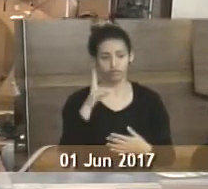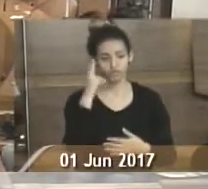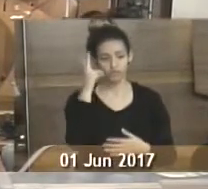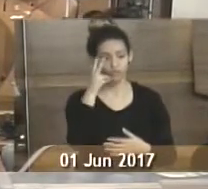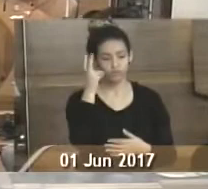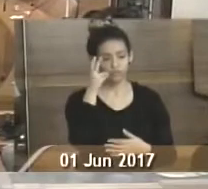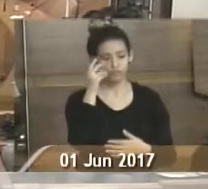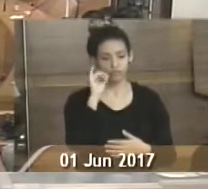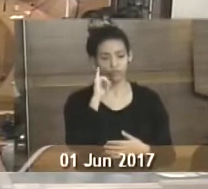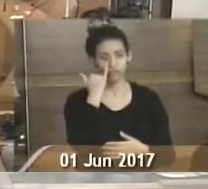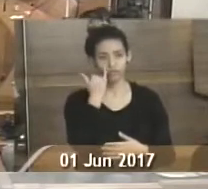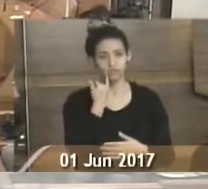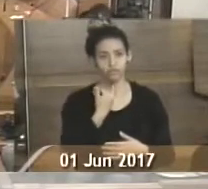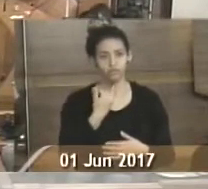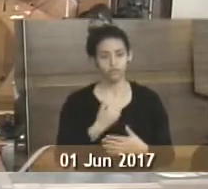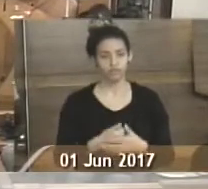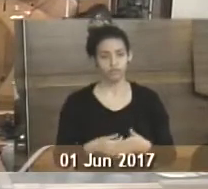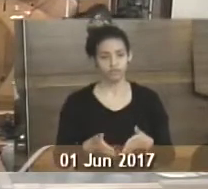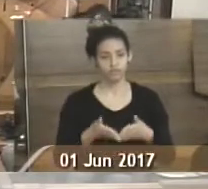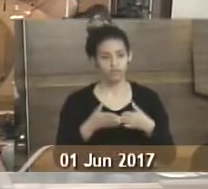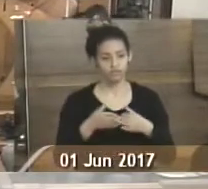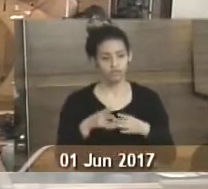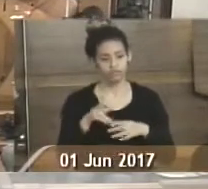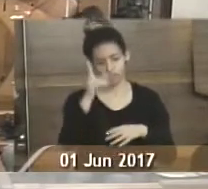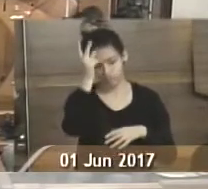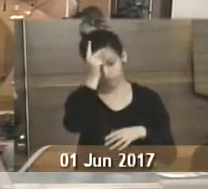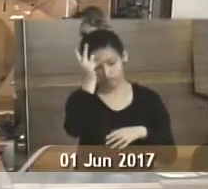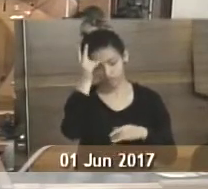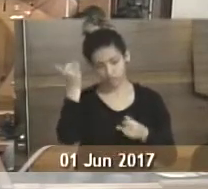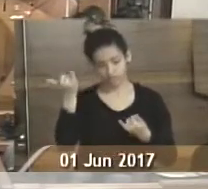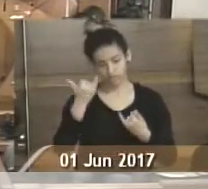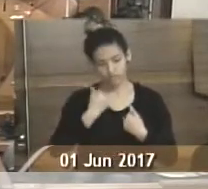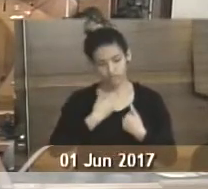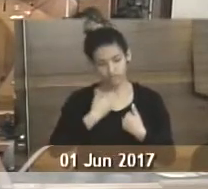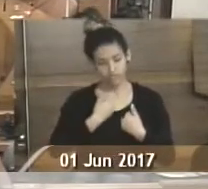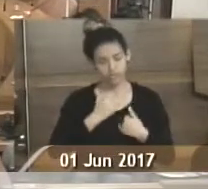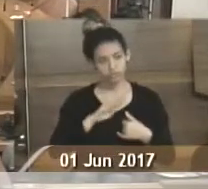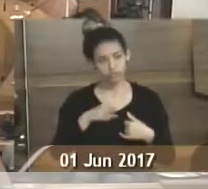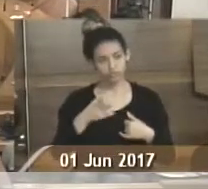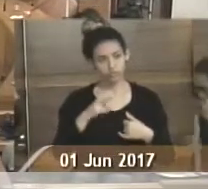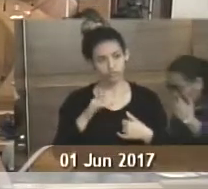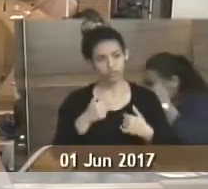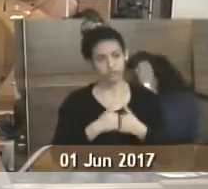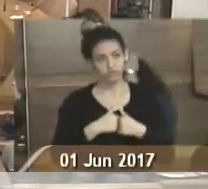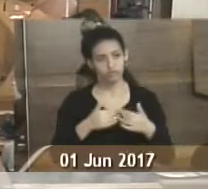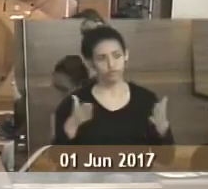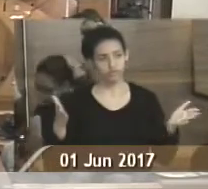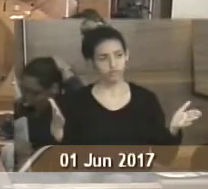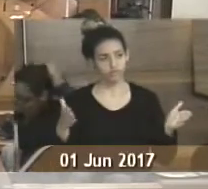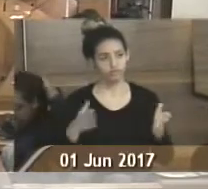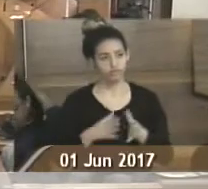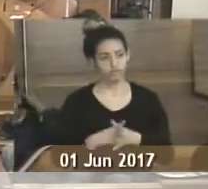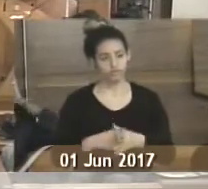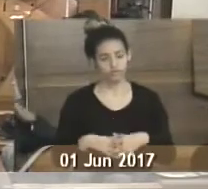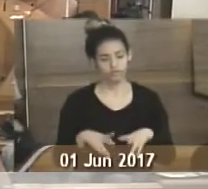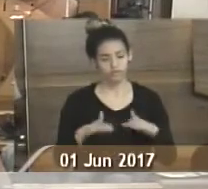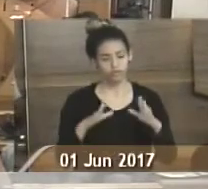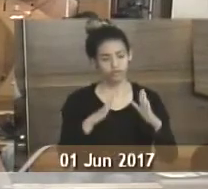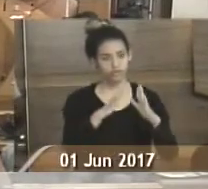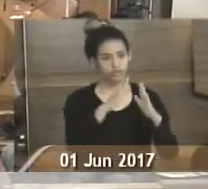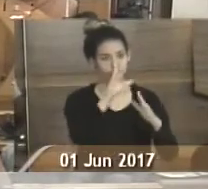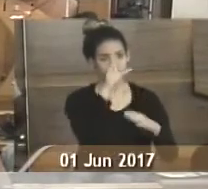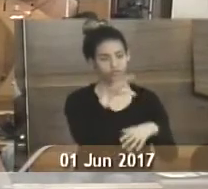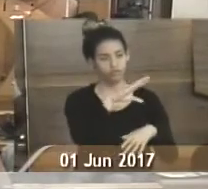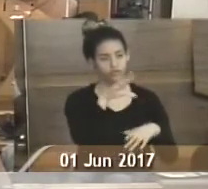autoria da vereadora Jane Roseli Veiga, solicitando ao prefeito municipal informações sobre quando será aberta a capela mortuária